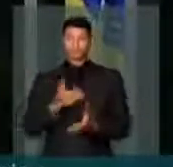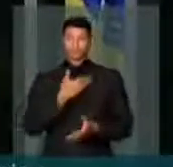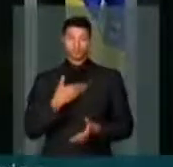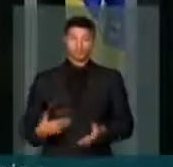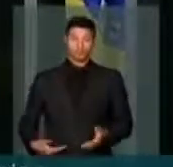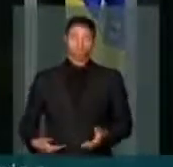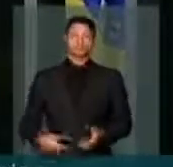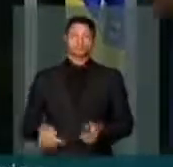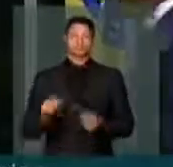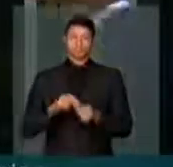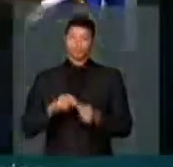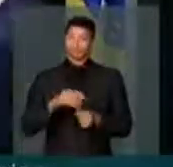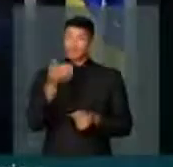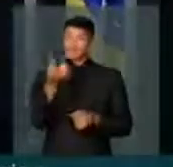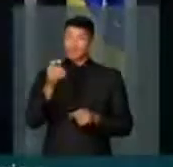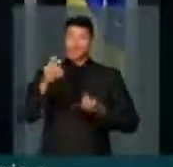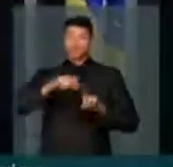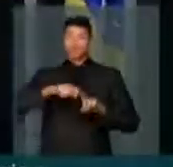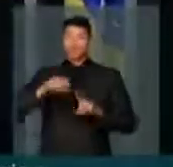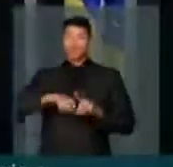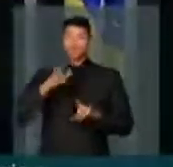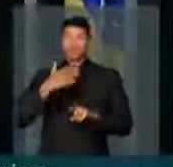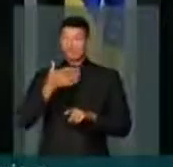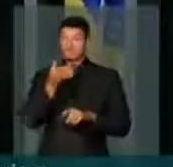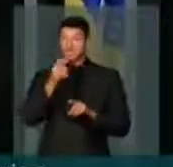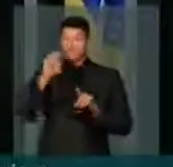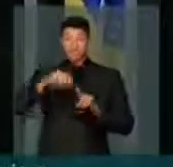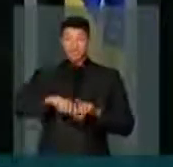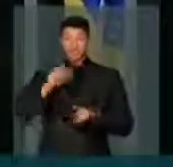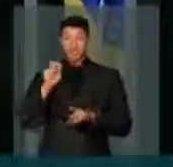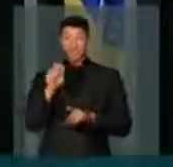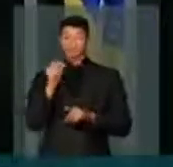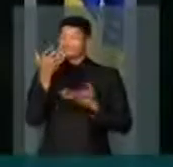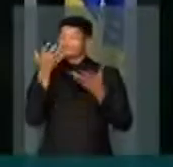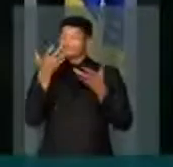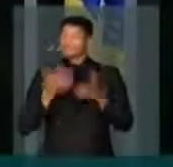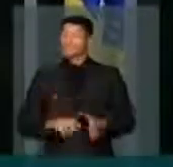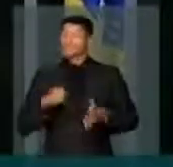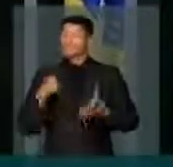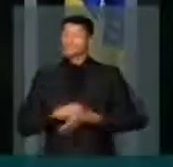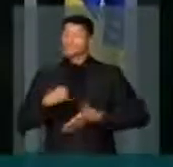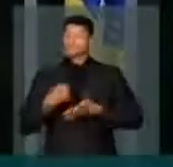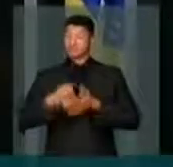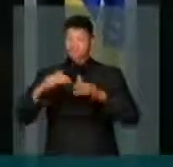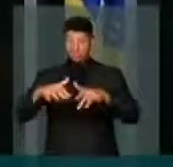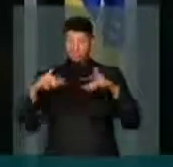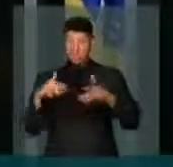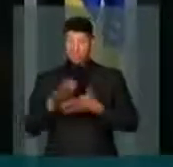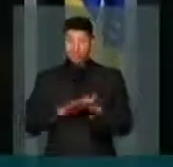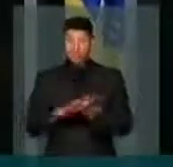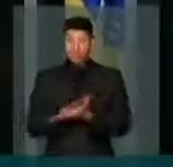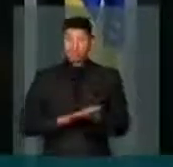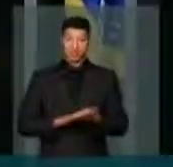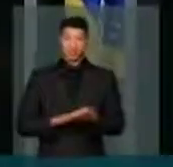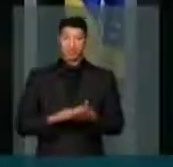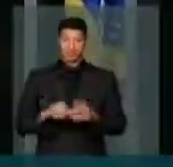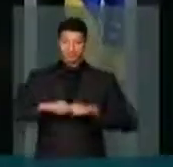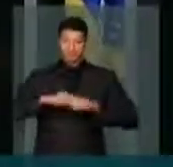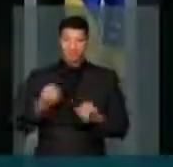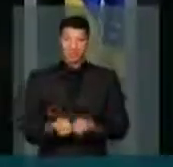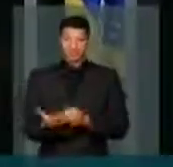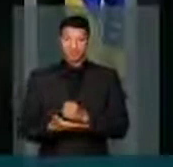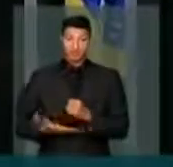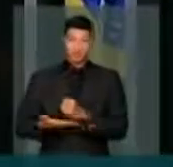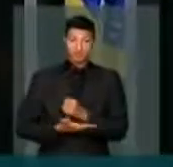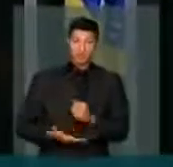governo faz seis meses, seis meses que ele não quer enfrentar esse plenário e força a sua